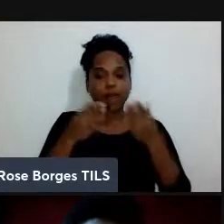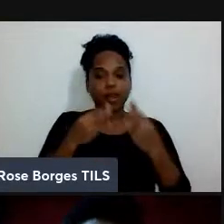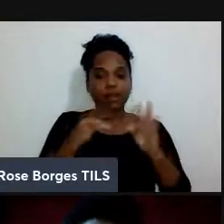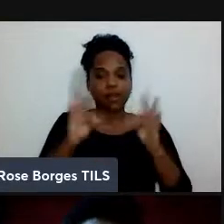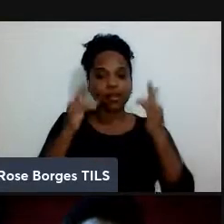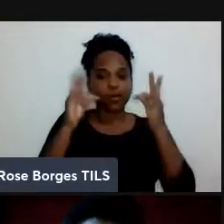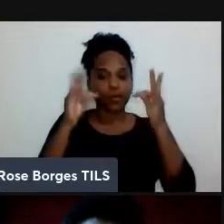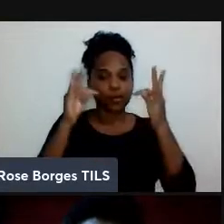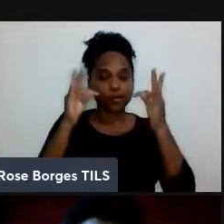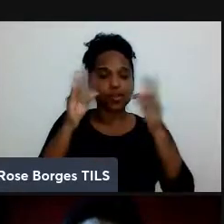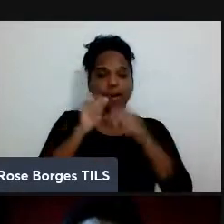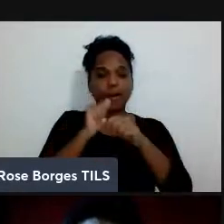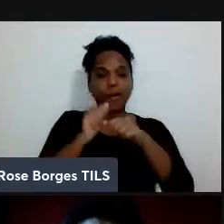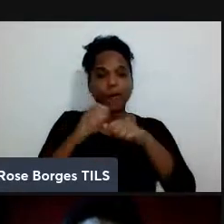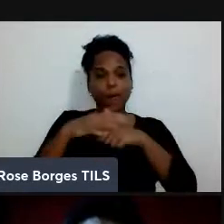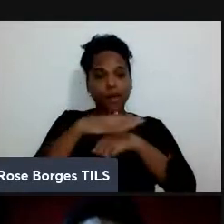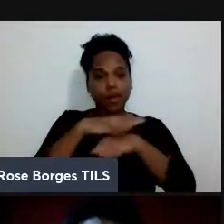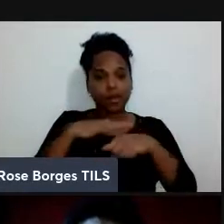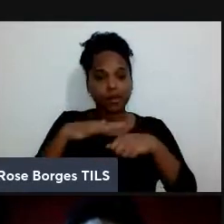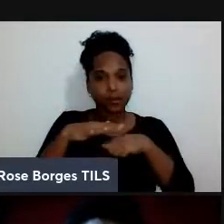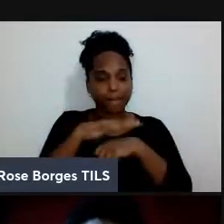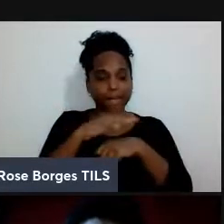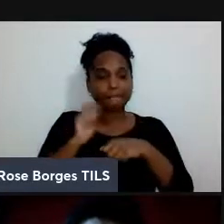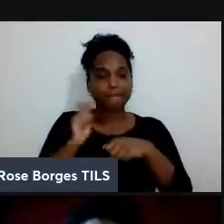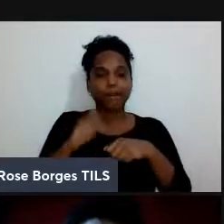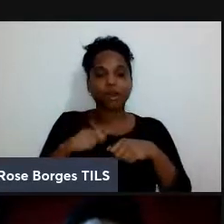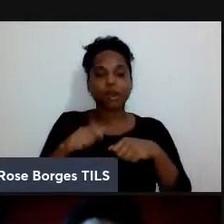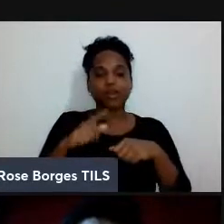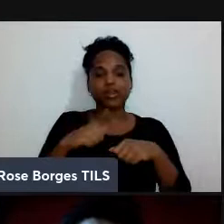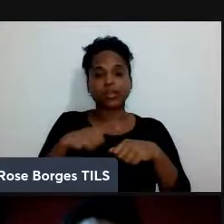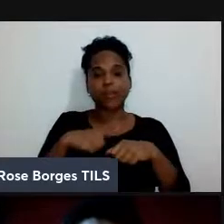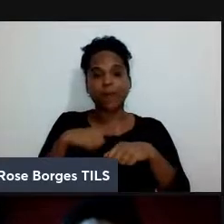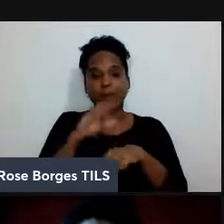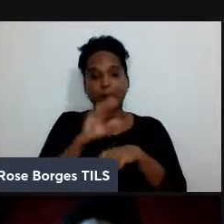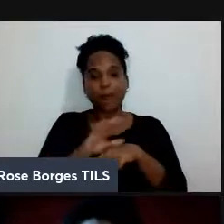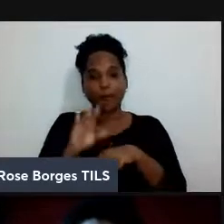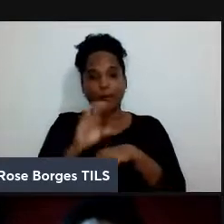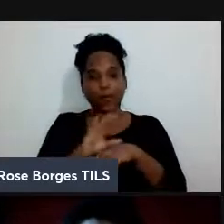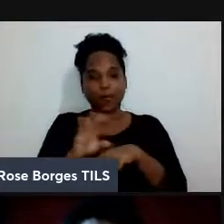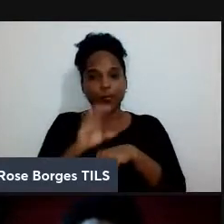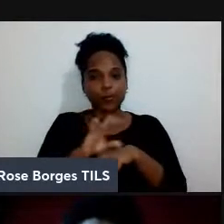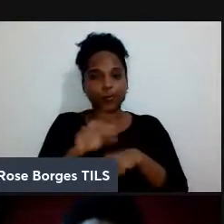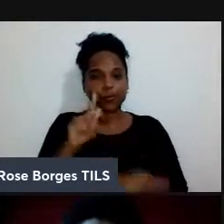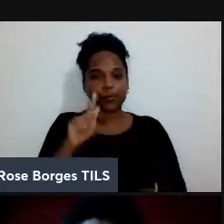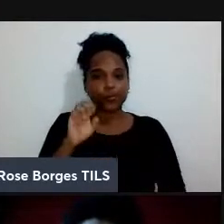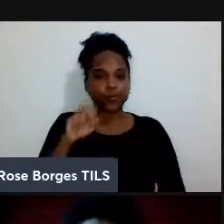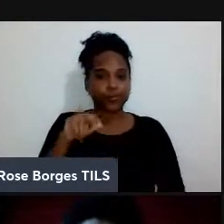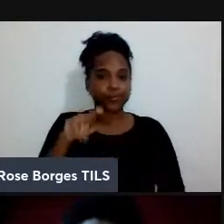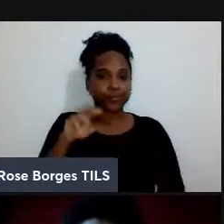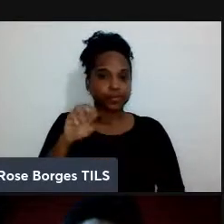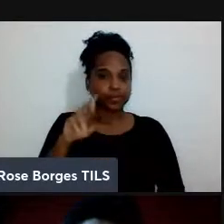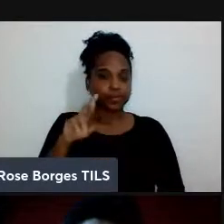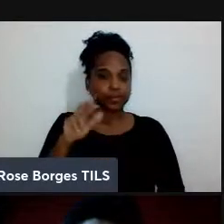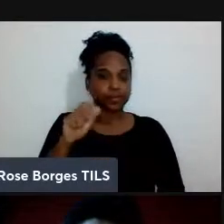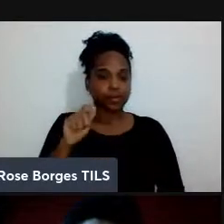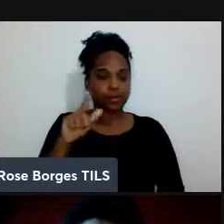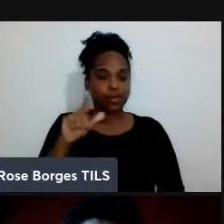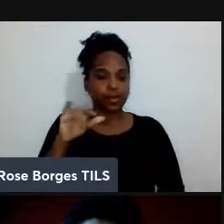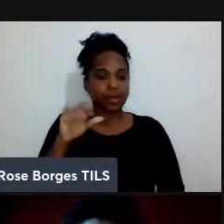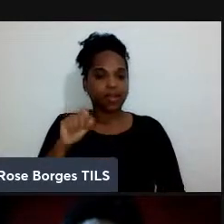assim você pode ter um curso generalista em tecnologias quânticas você pode ter por exemplo uma especialização